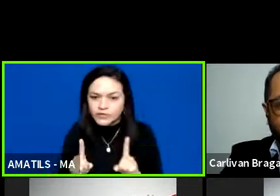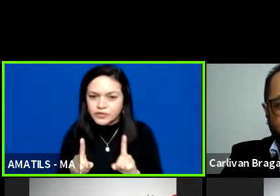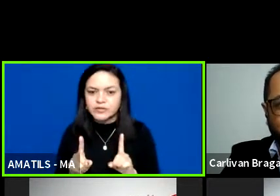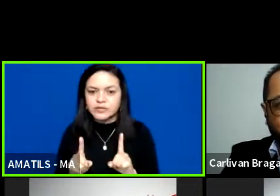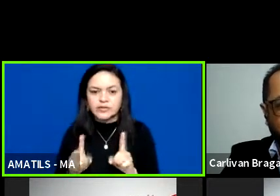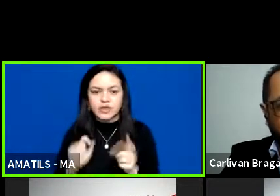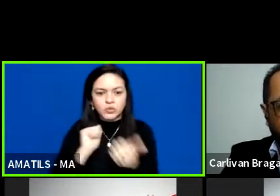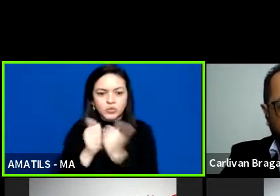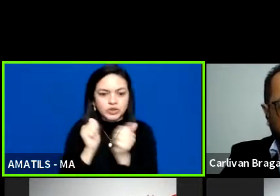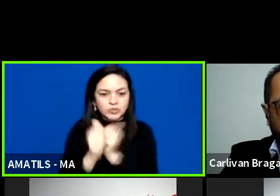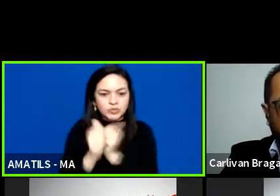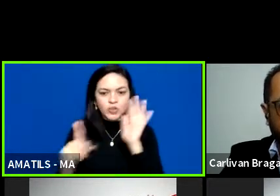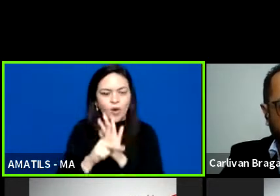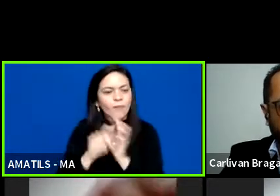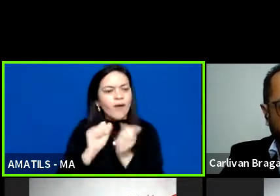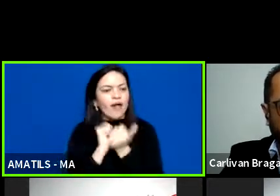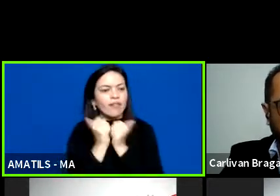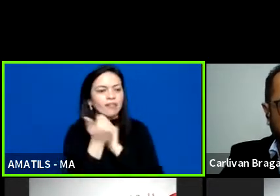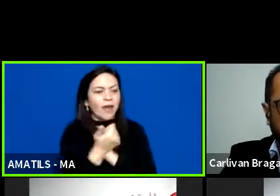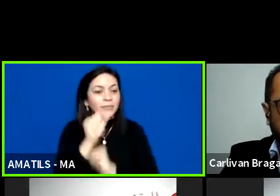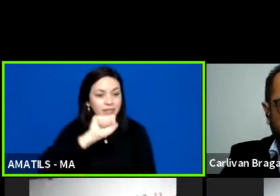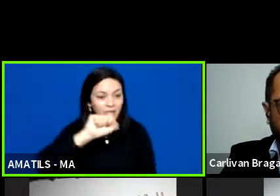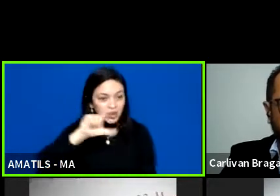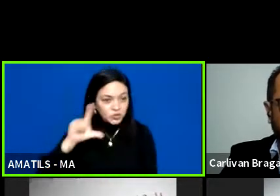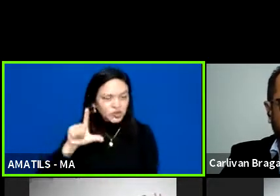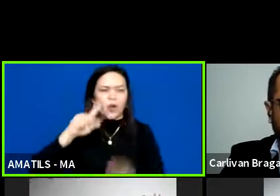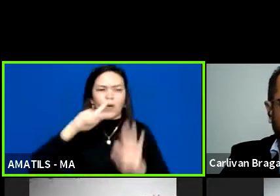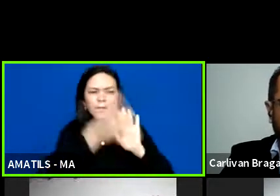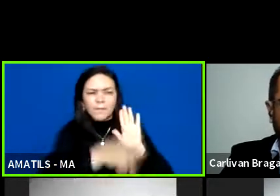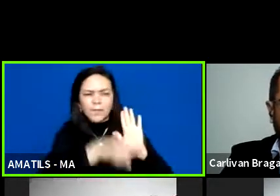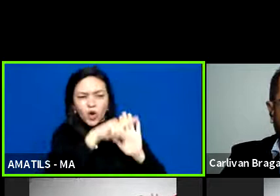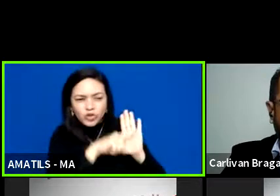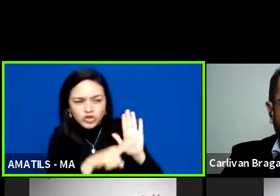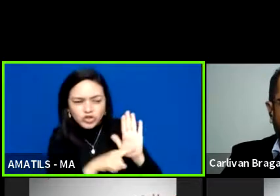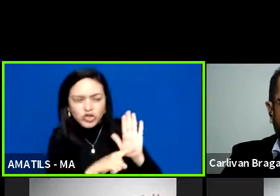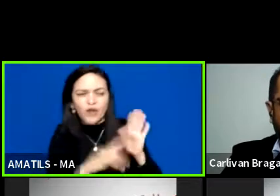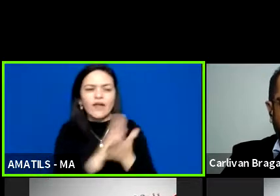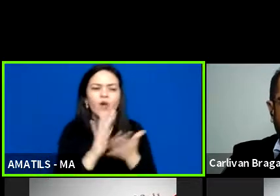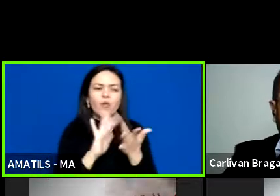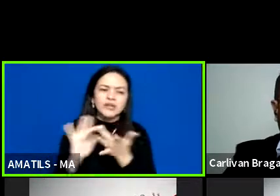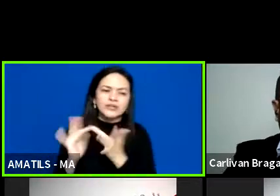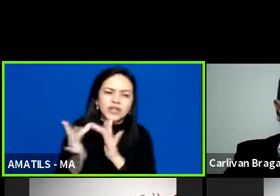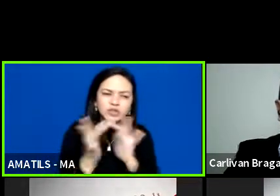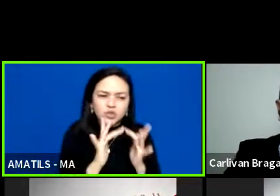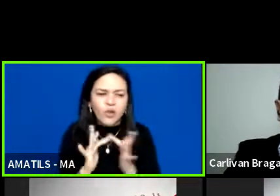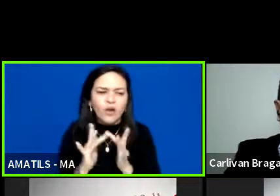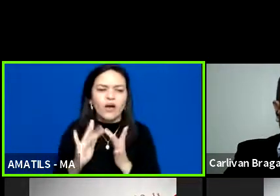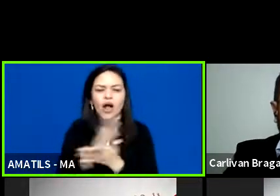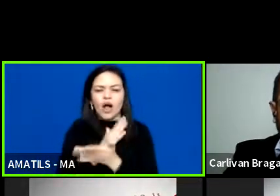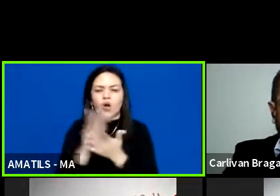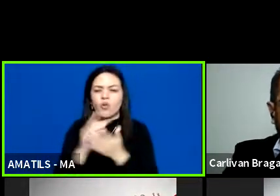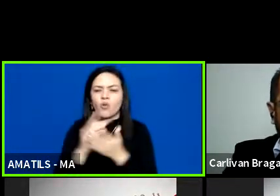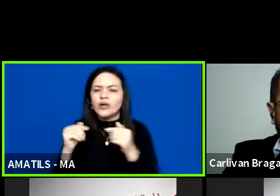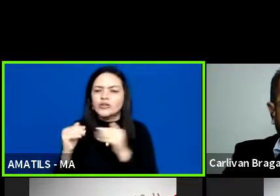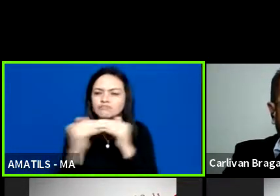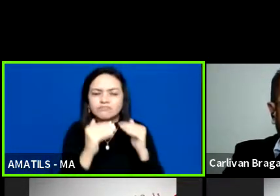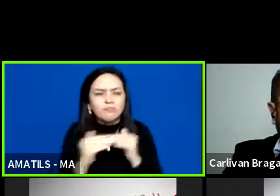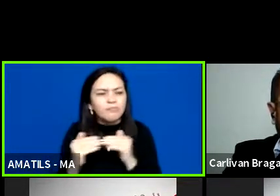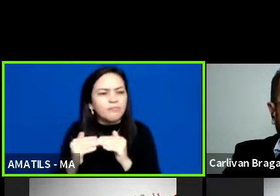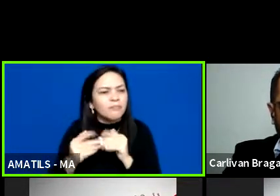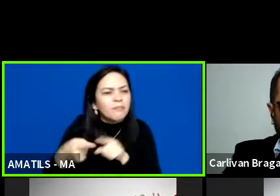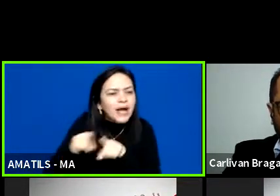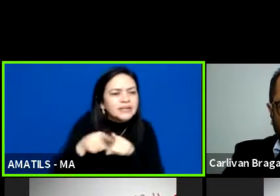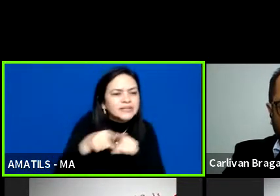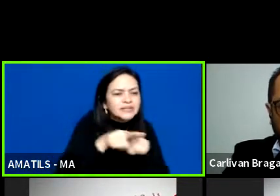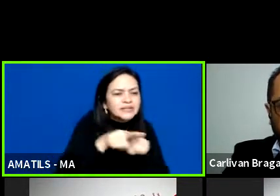adaptado no São Luís, para traçar alguns projetos, algumas articulações, algumas parcerias. E está aqui nesse momento